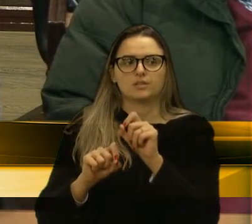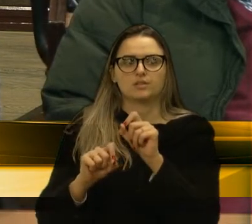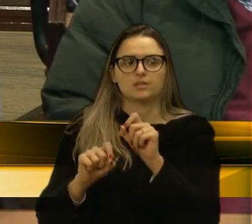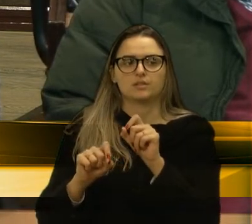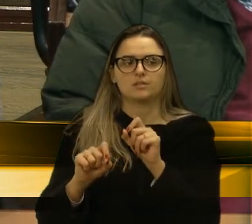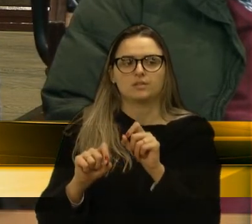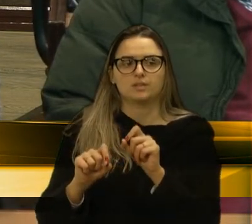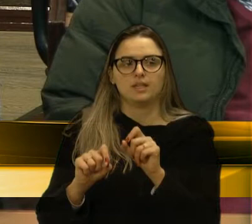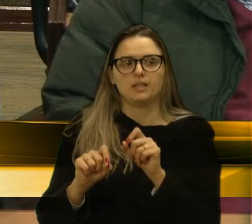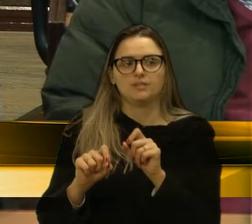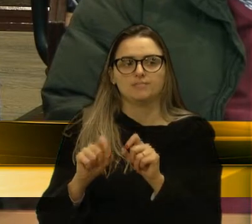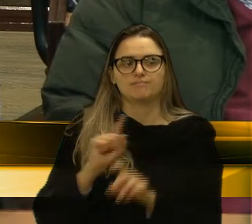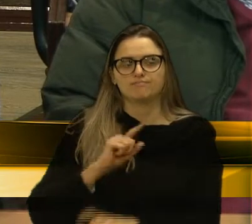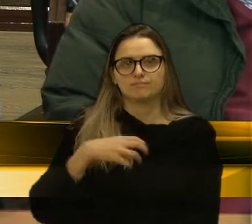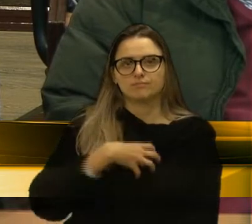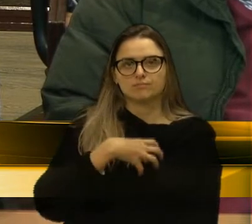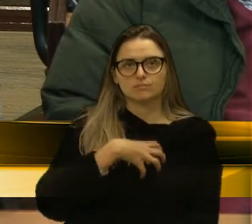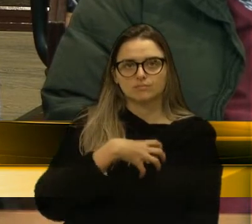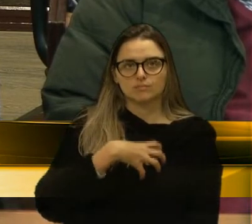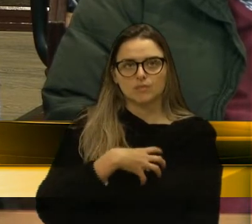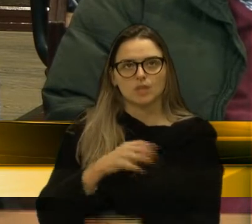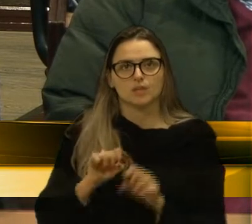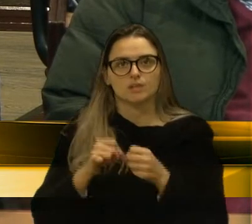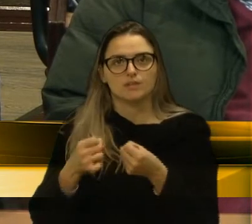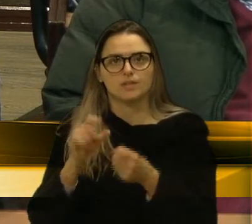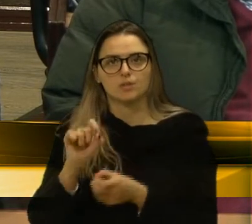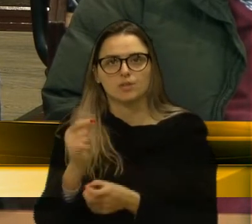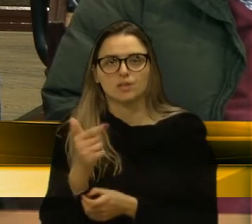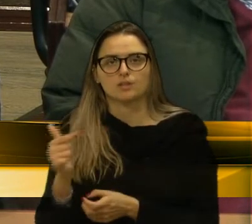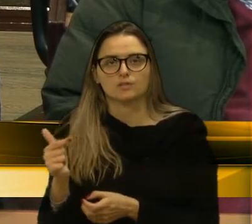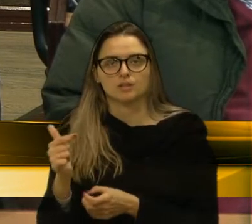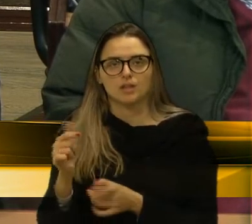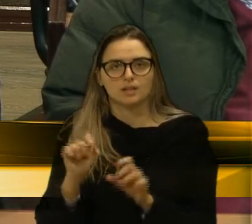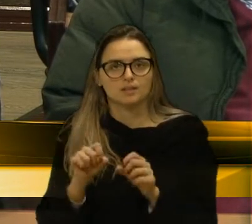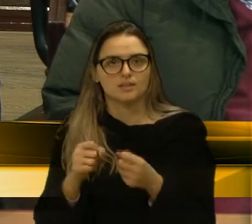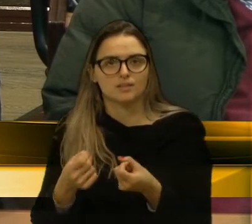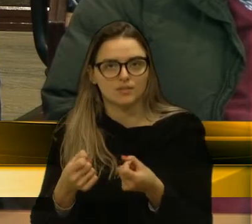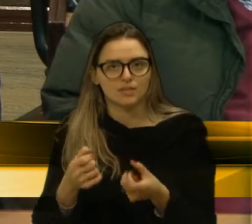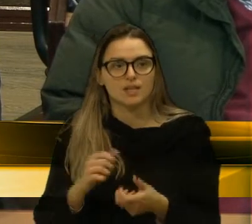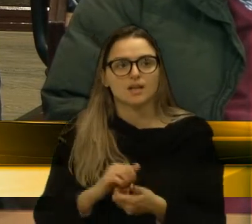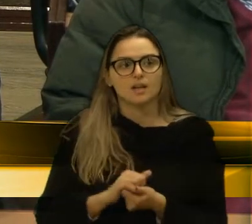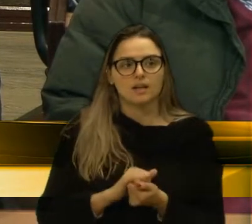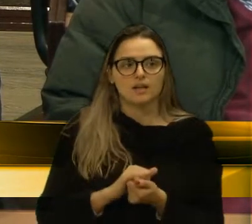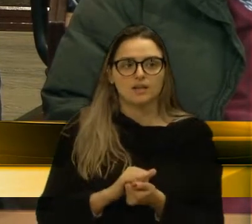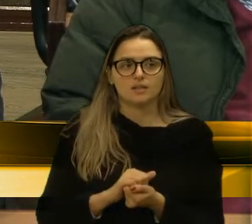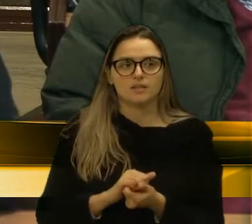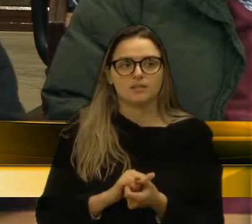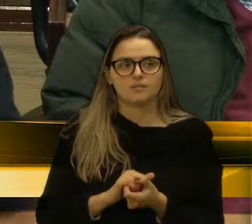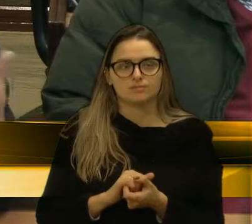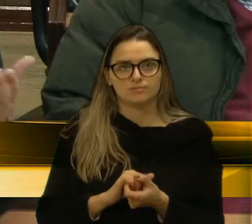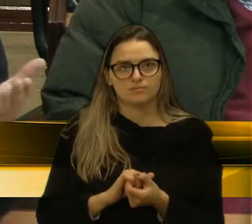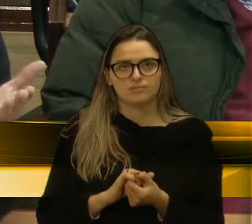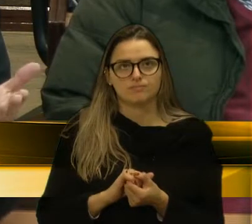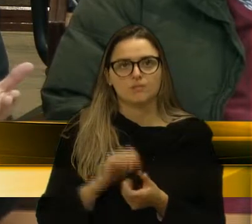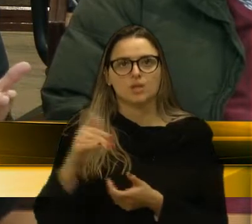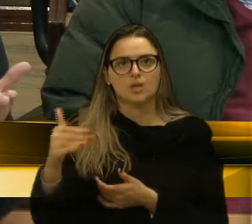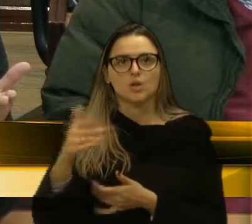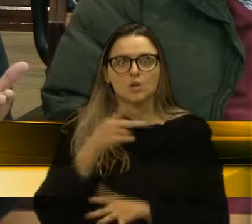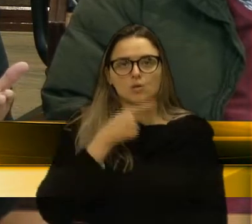de uma certa forma, defender o indefensável. Então, quando se fala